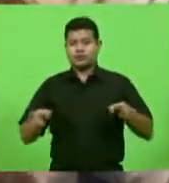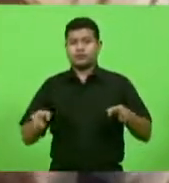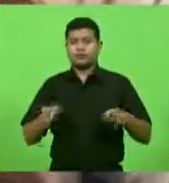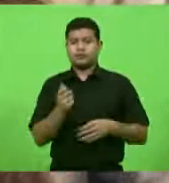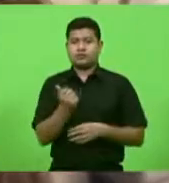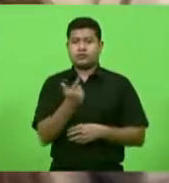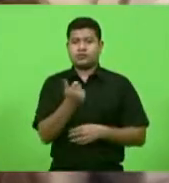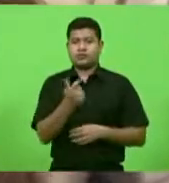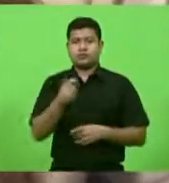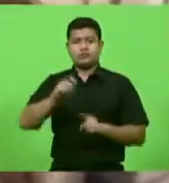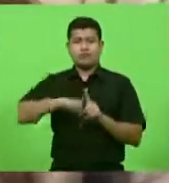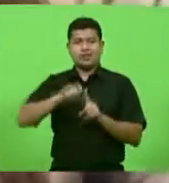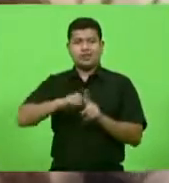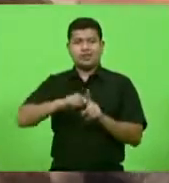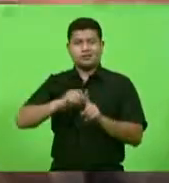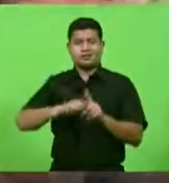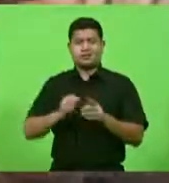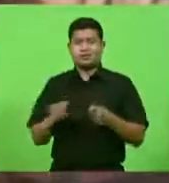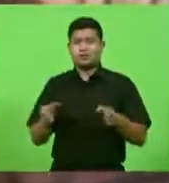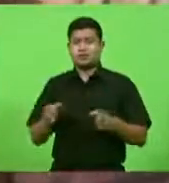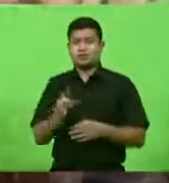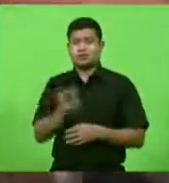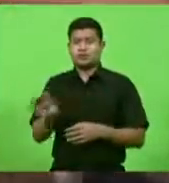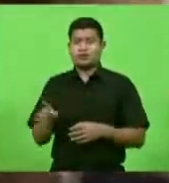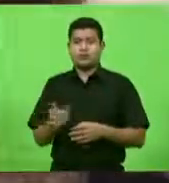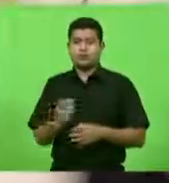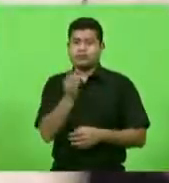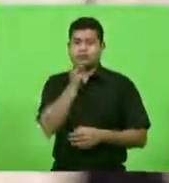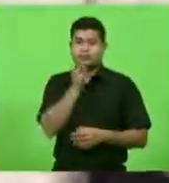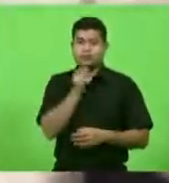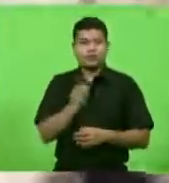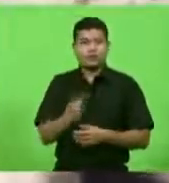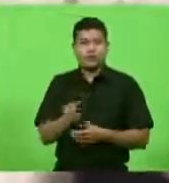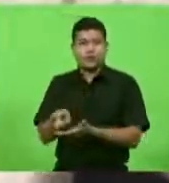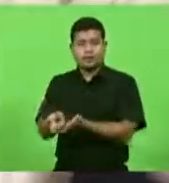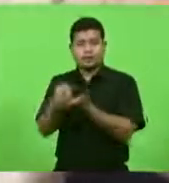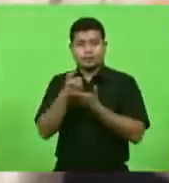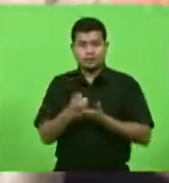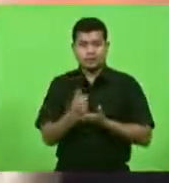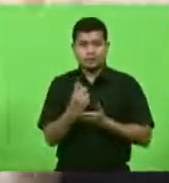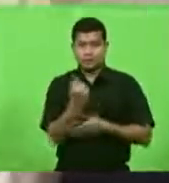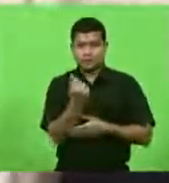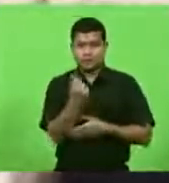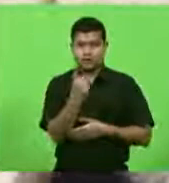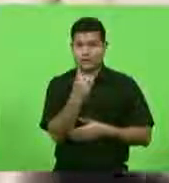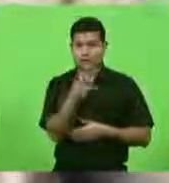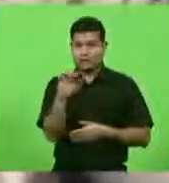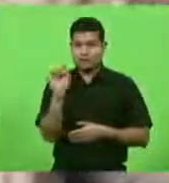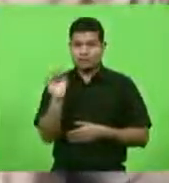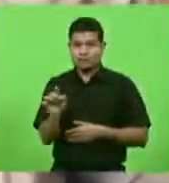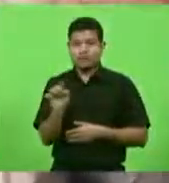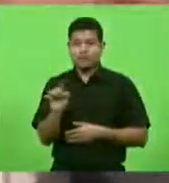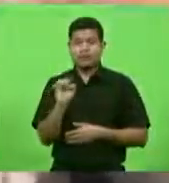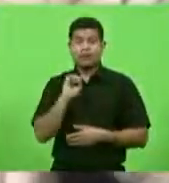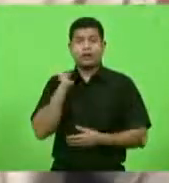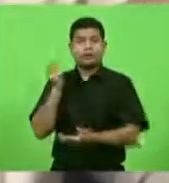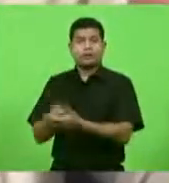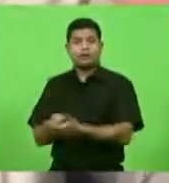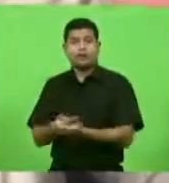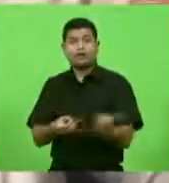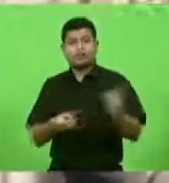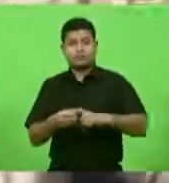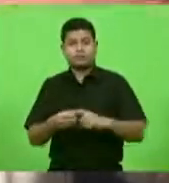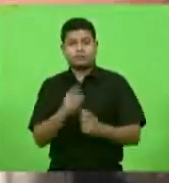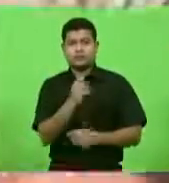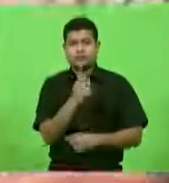apenas o valor do capital se ele toma 100 mil reais em preço que ele pagaria em torno de 160 mil ao